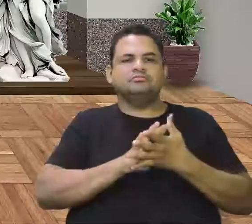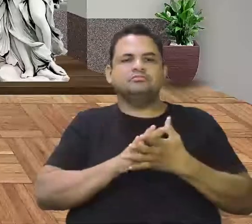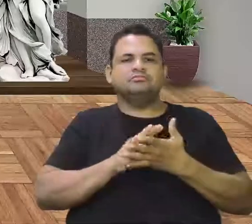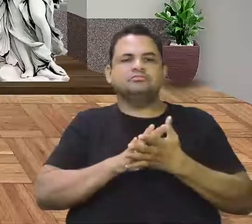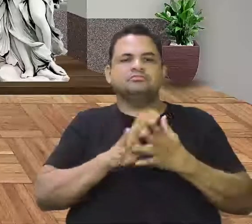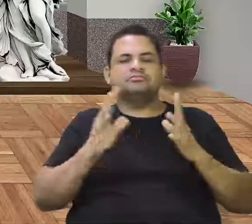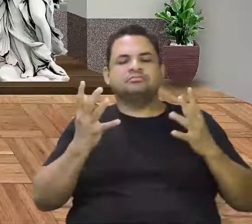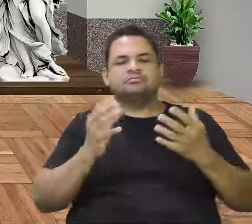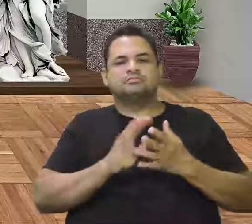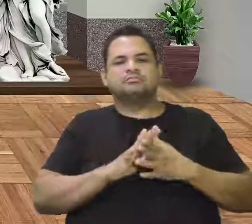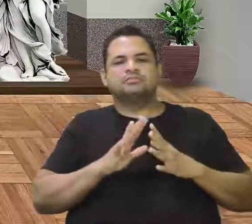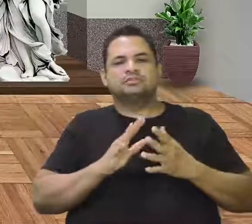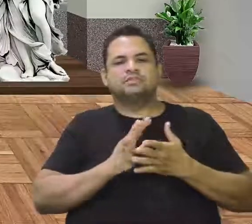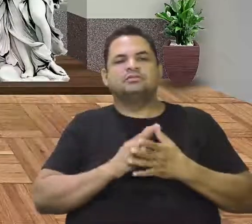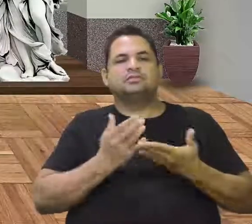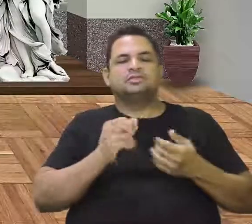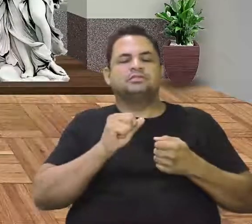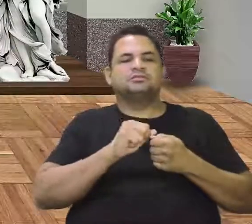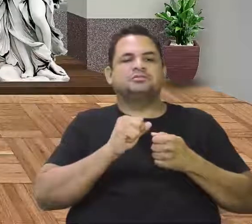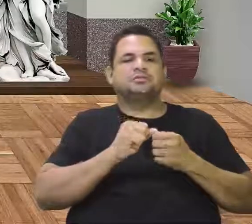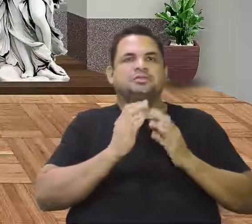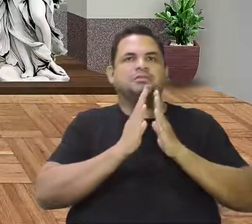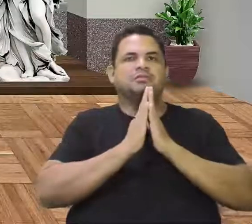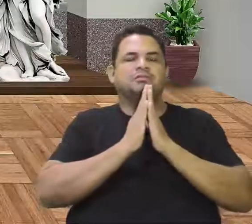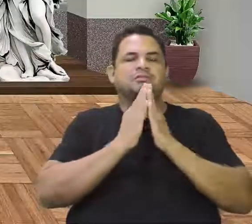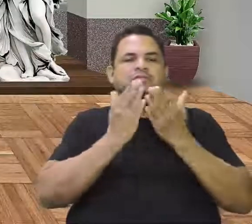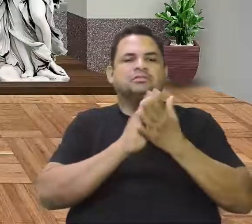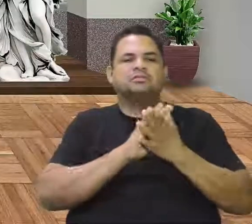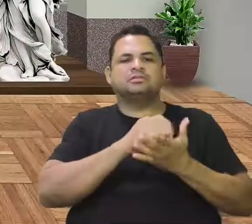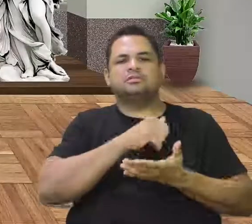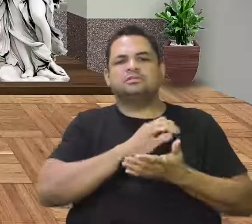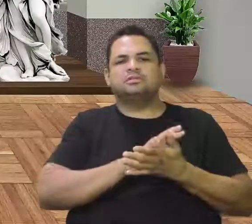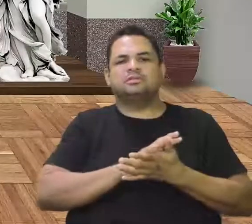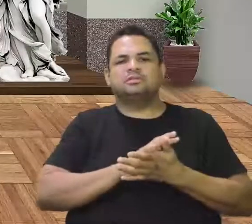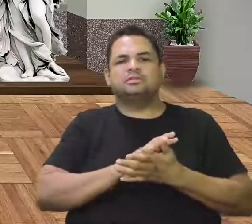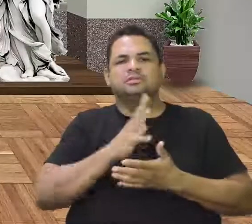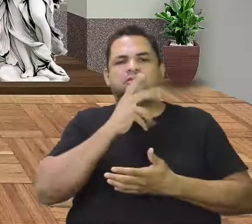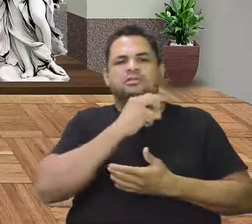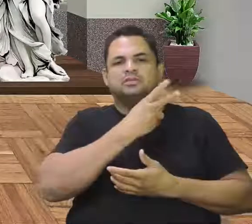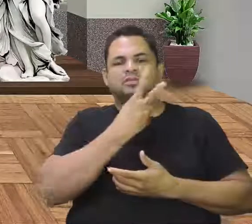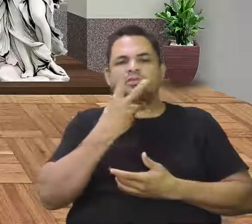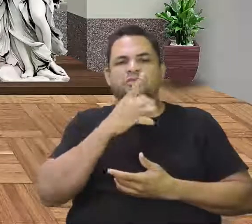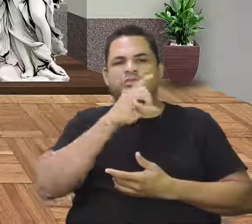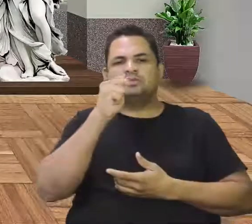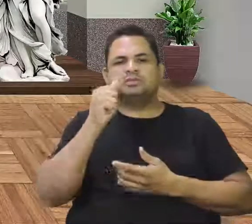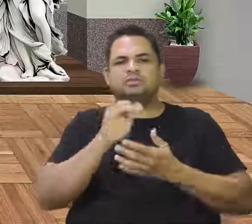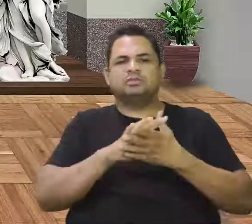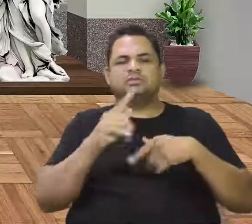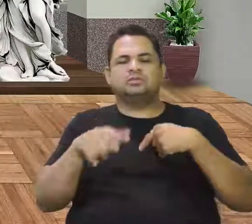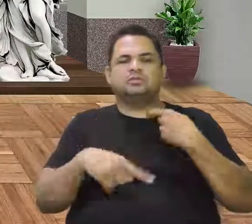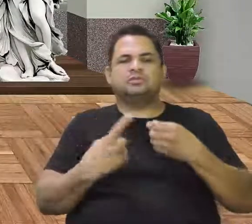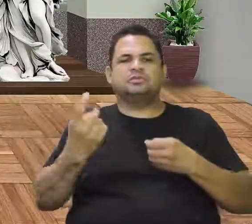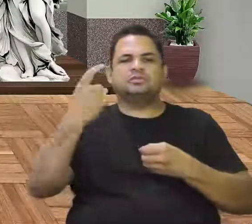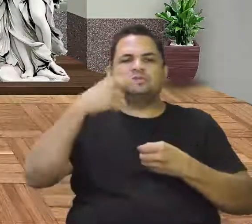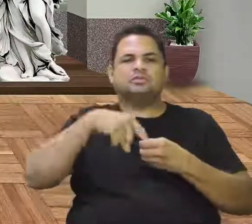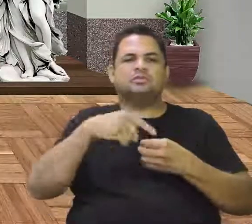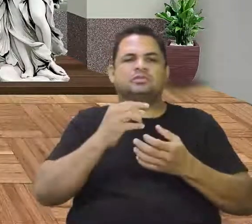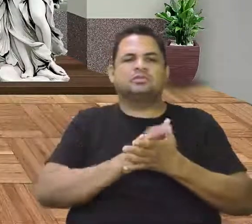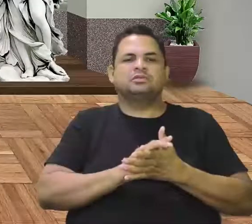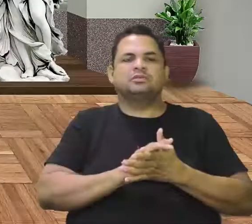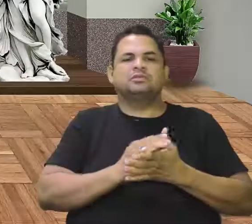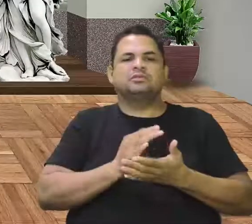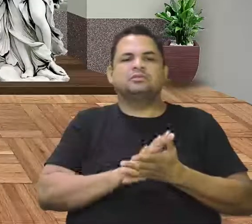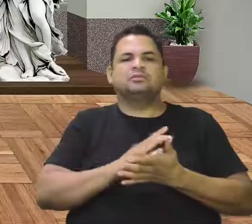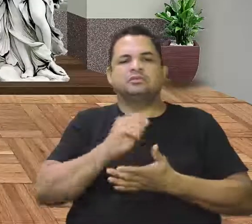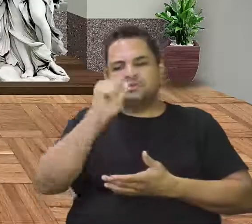a primeira missa, vão passar dois dias ali em terra e depois zarpam de volta para as índias.